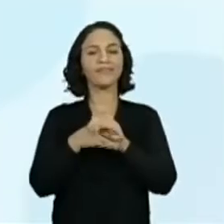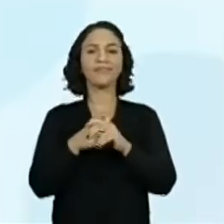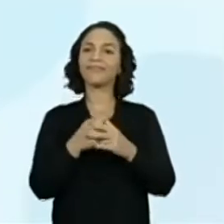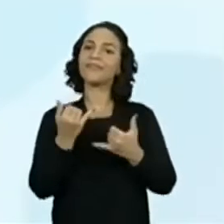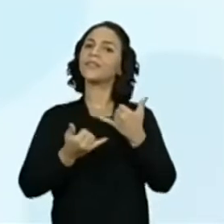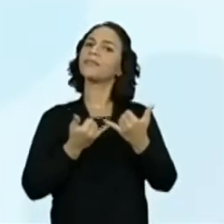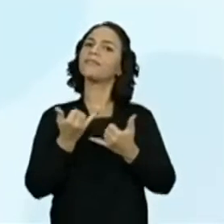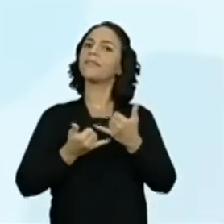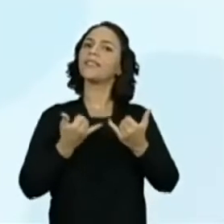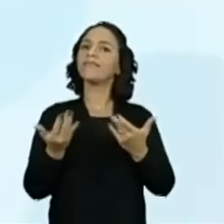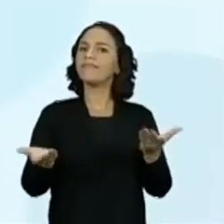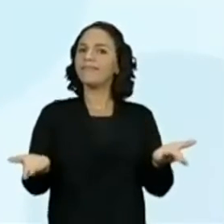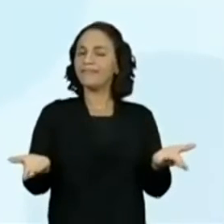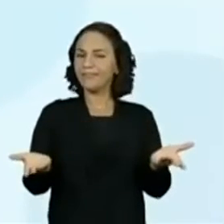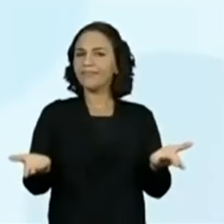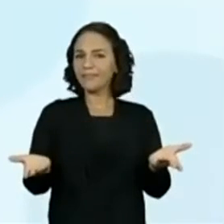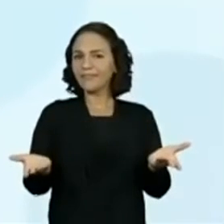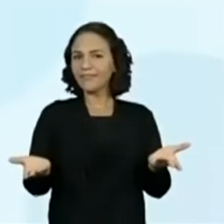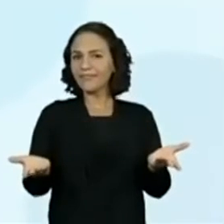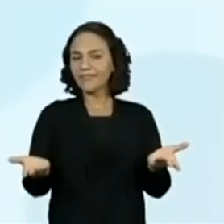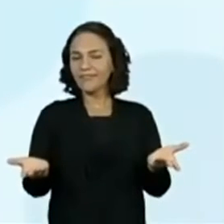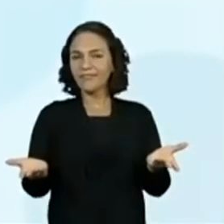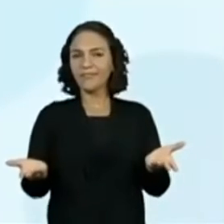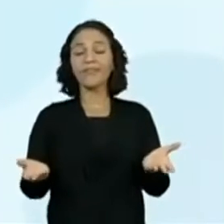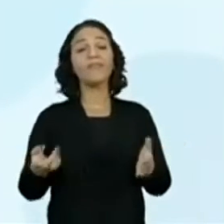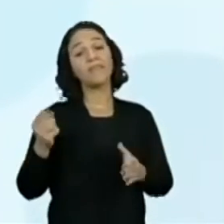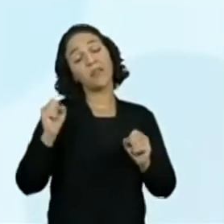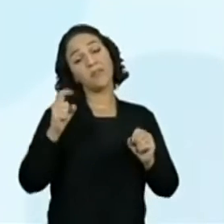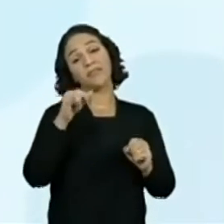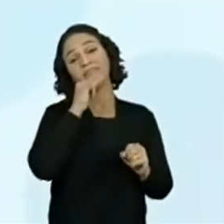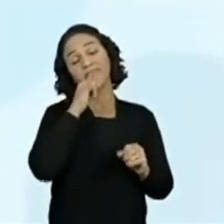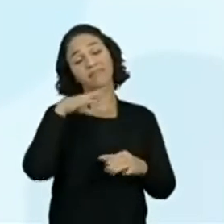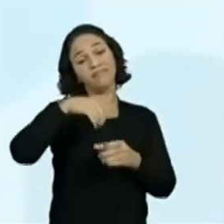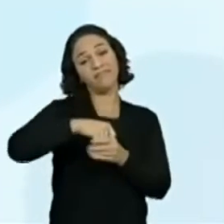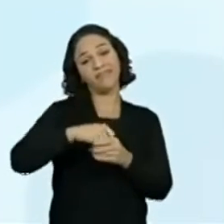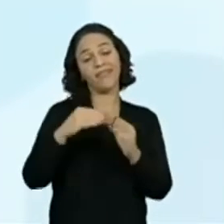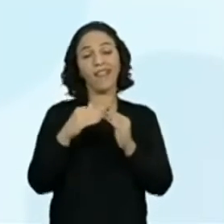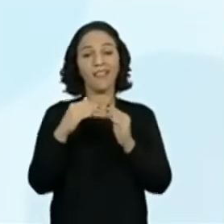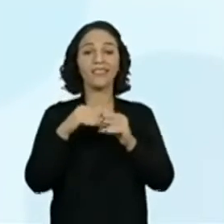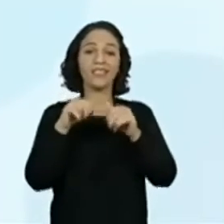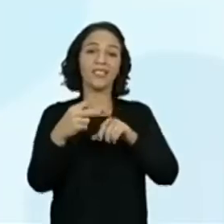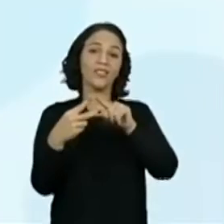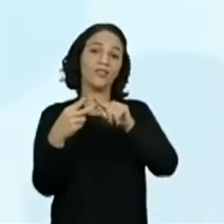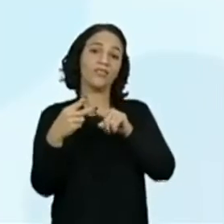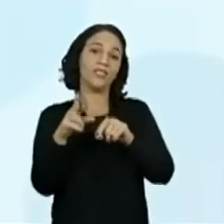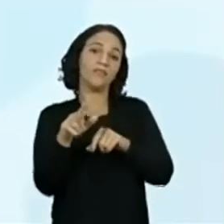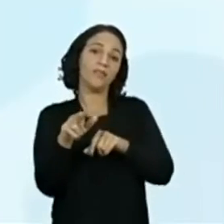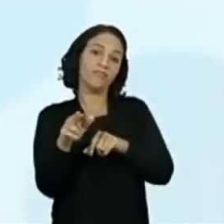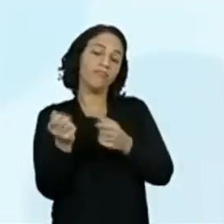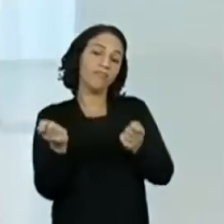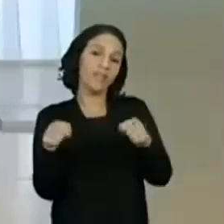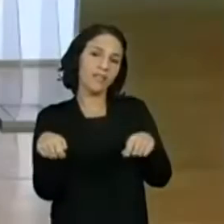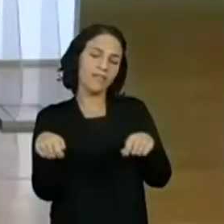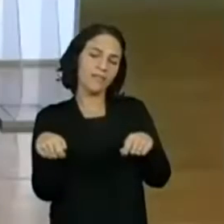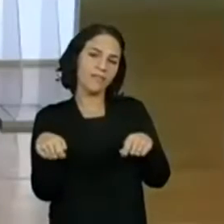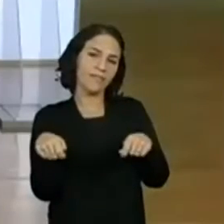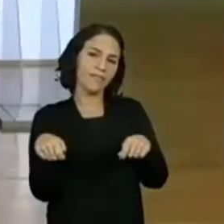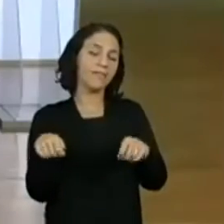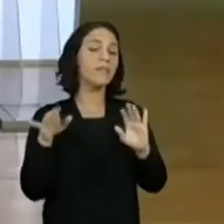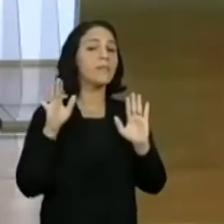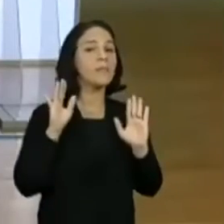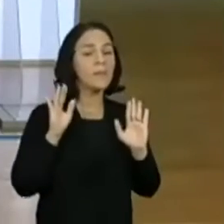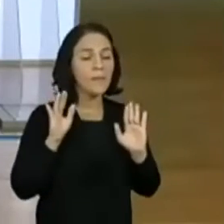antes. Pelo menos não aqui no estúdio. Quem sabe dois irmãos em casa ainda conseguem brincar assim. Mas quando nós